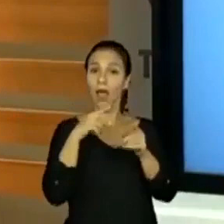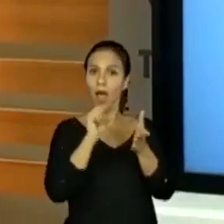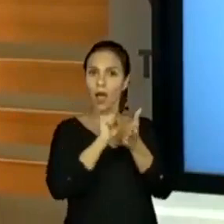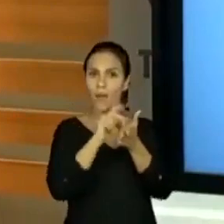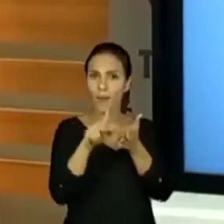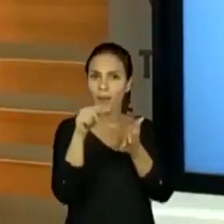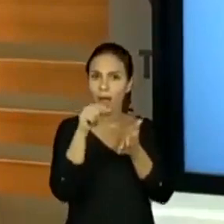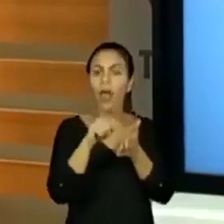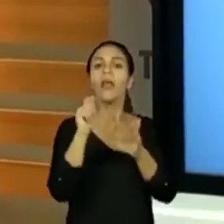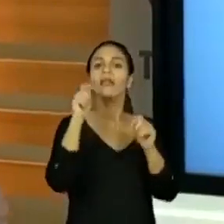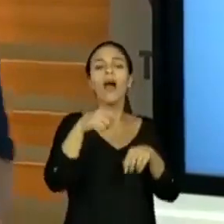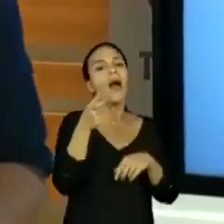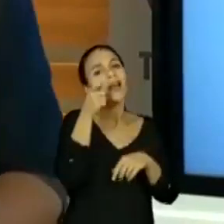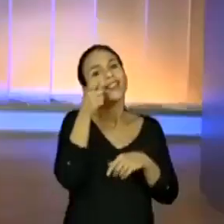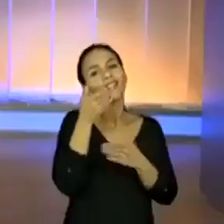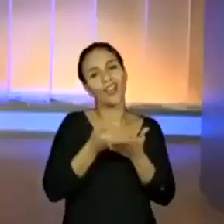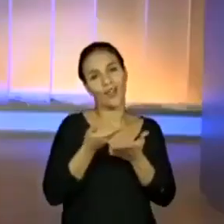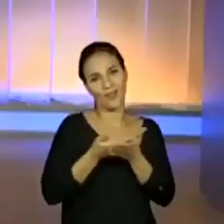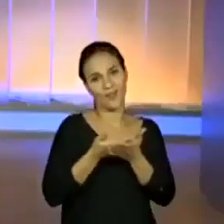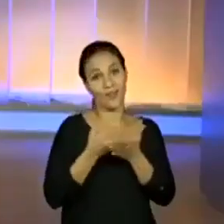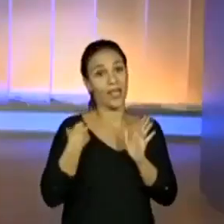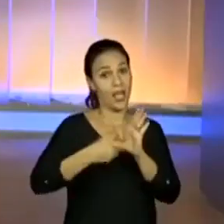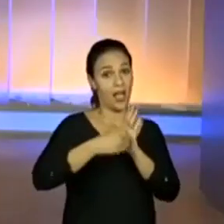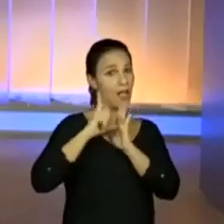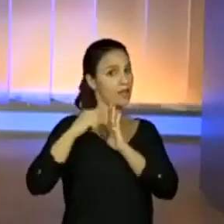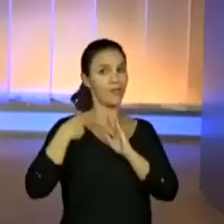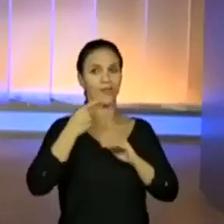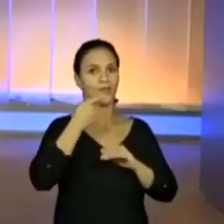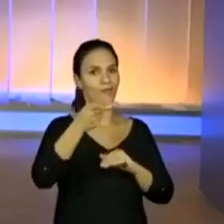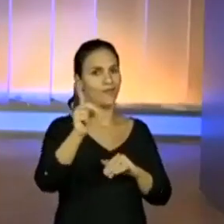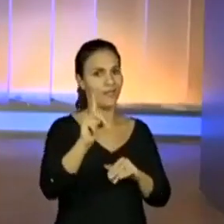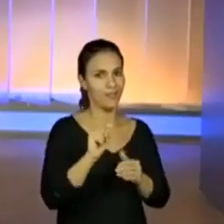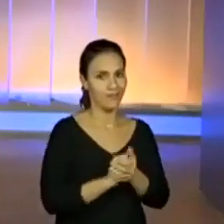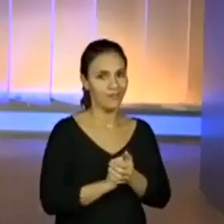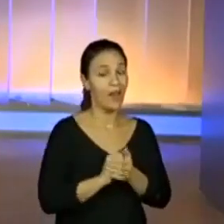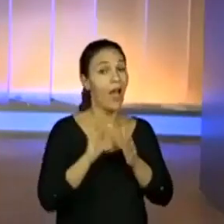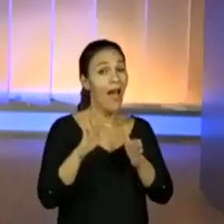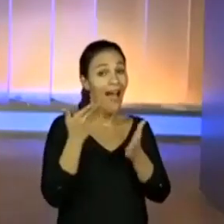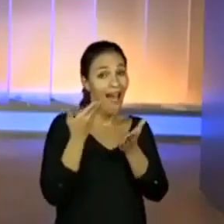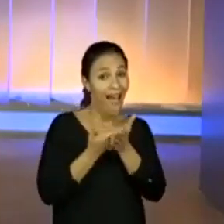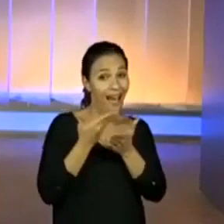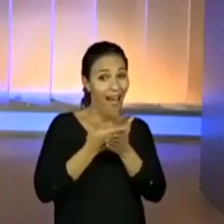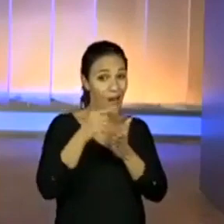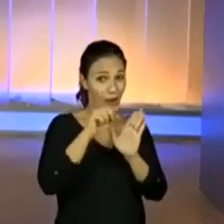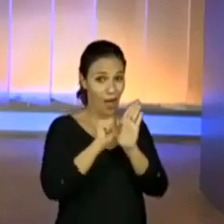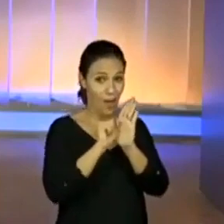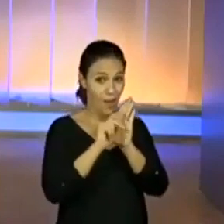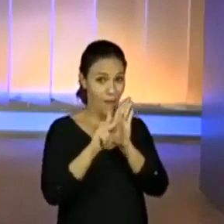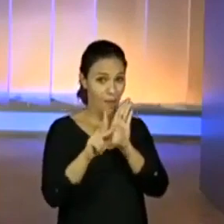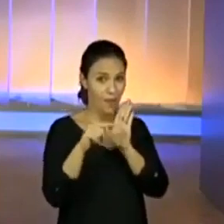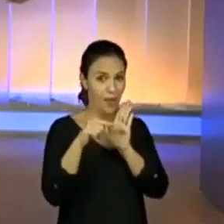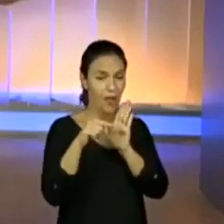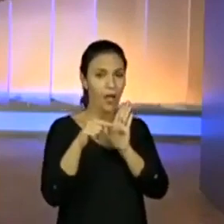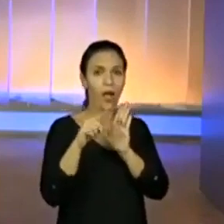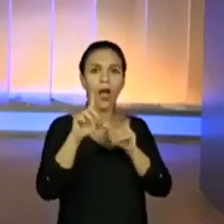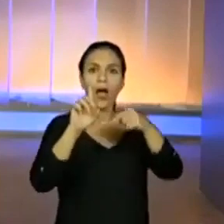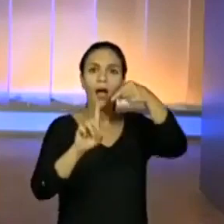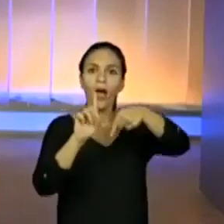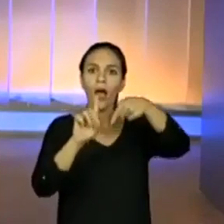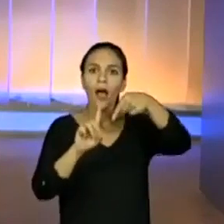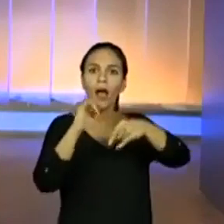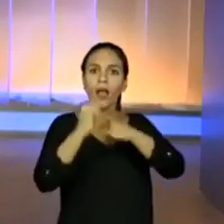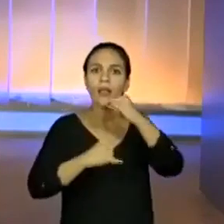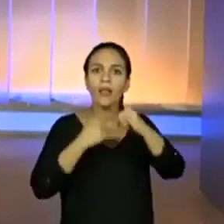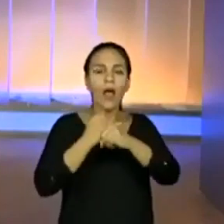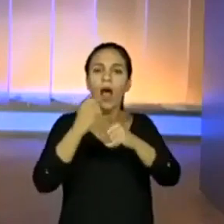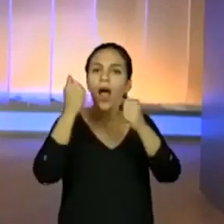eu não falei no começo, mas eu vou falar agora. As aulas pelo aplicativo não gastam na dica de